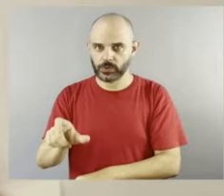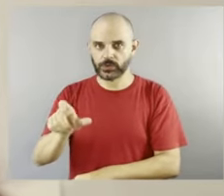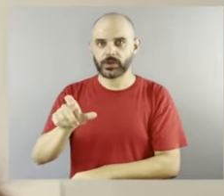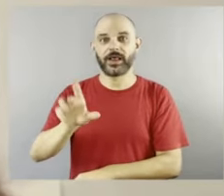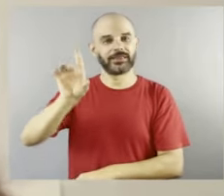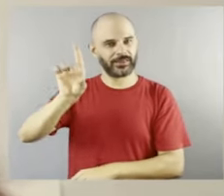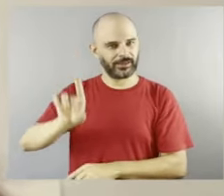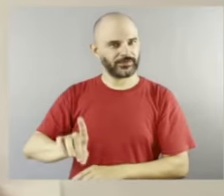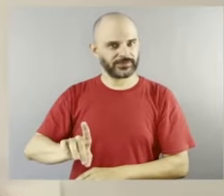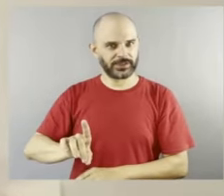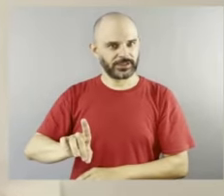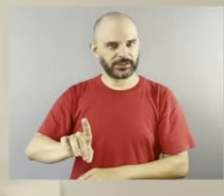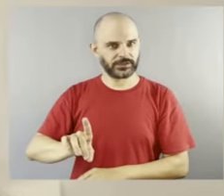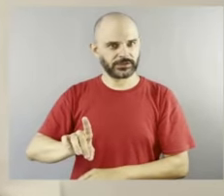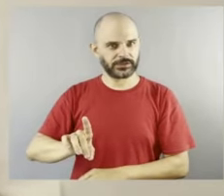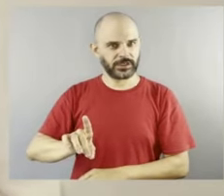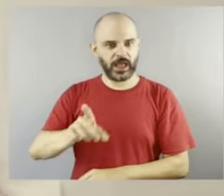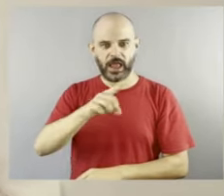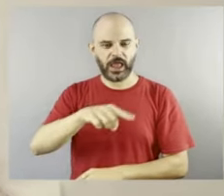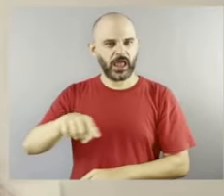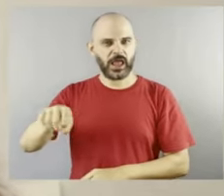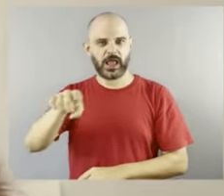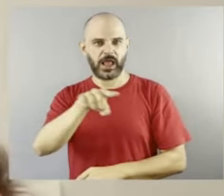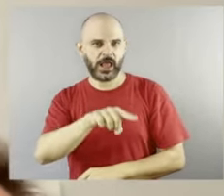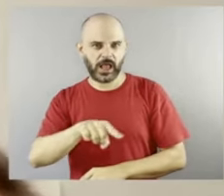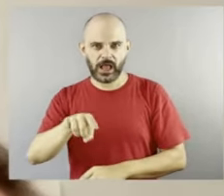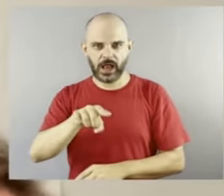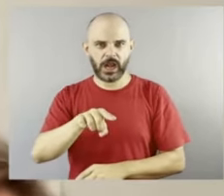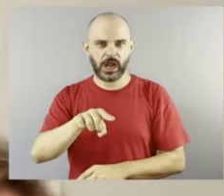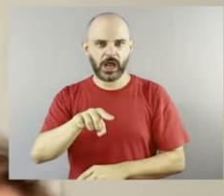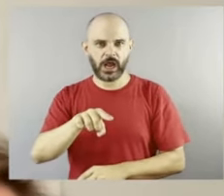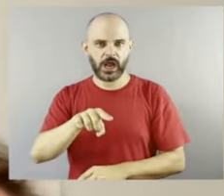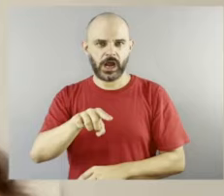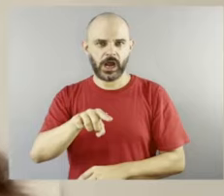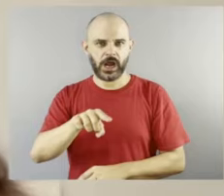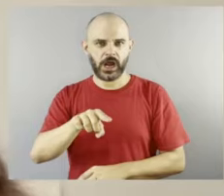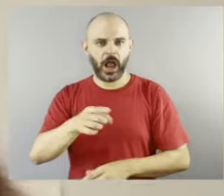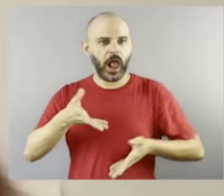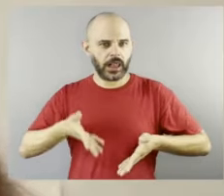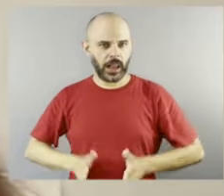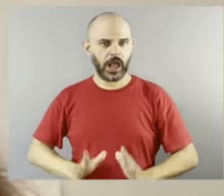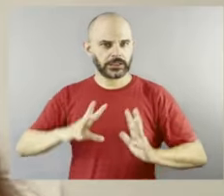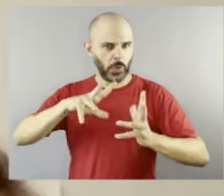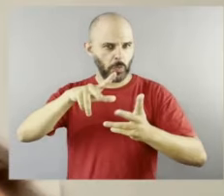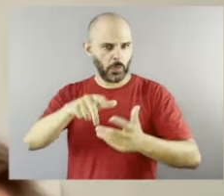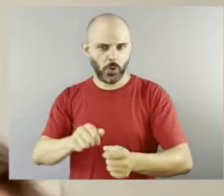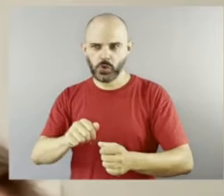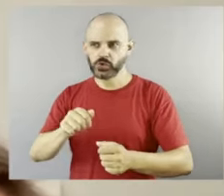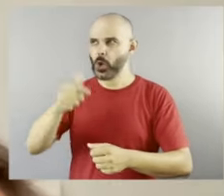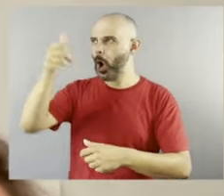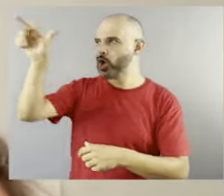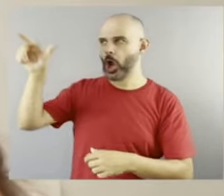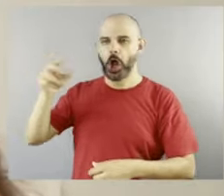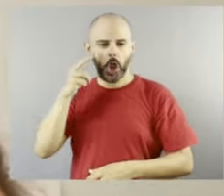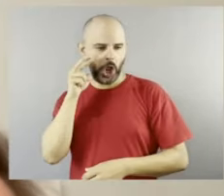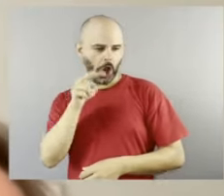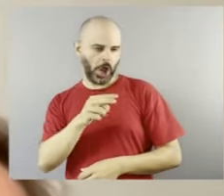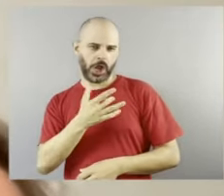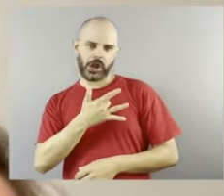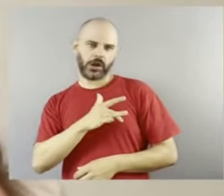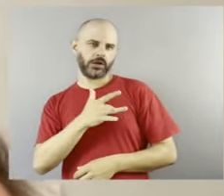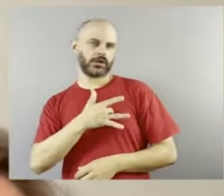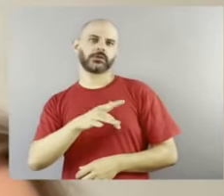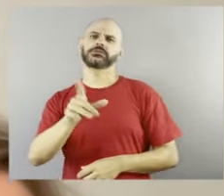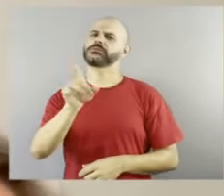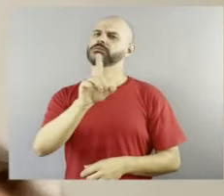são para vir ao mundo para que a gente sinta pena. Elas estão